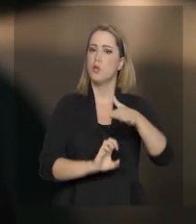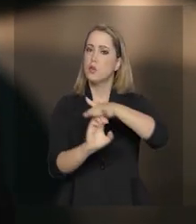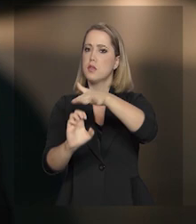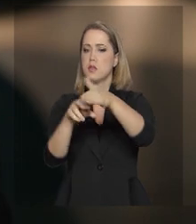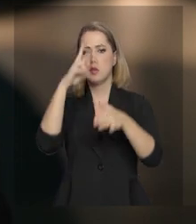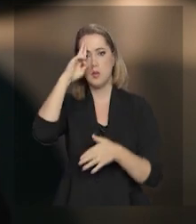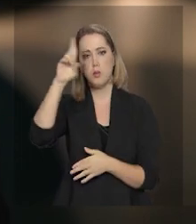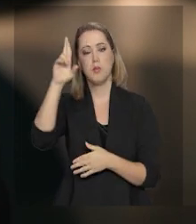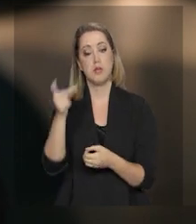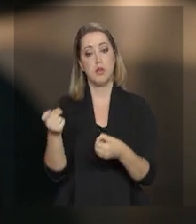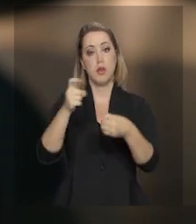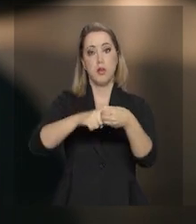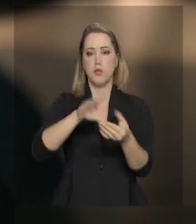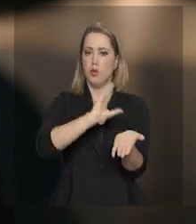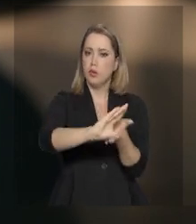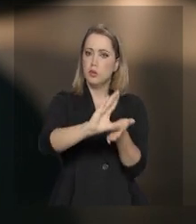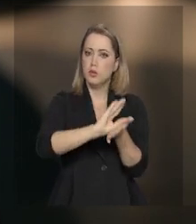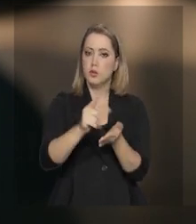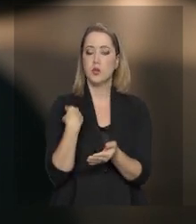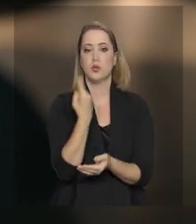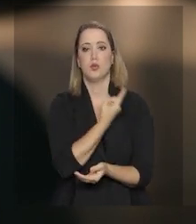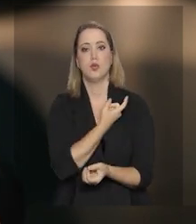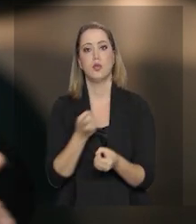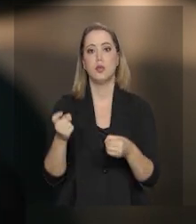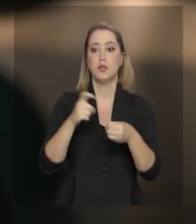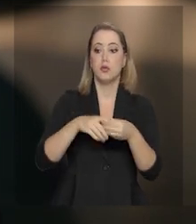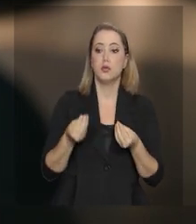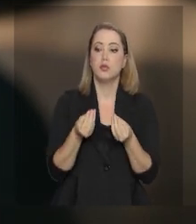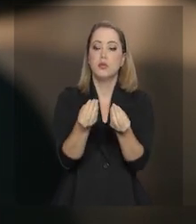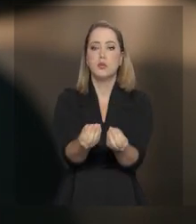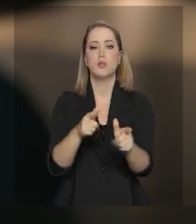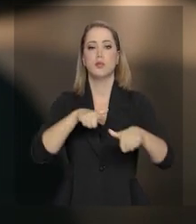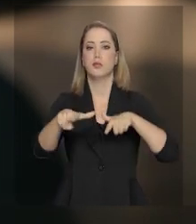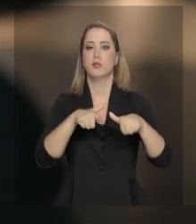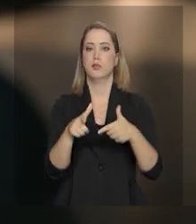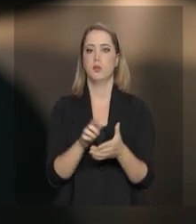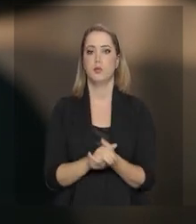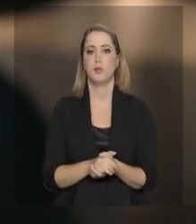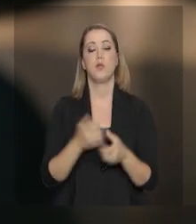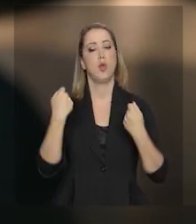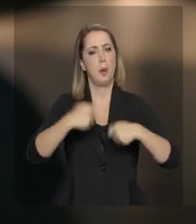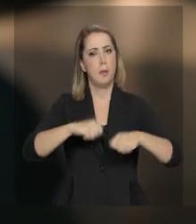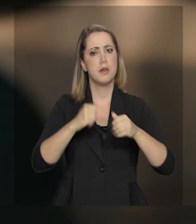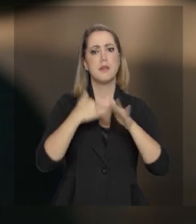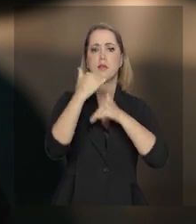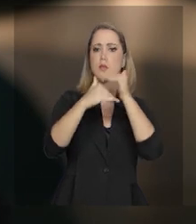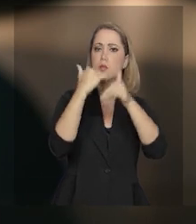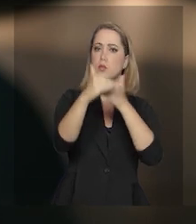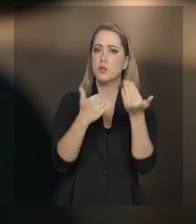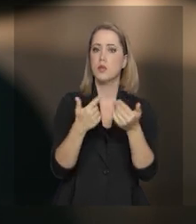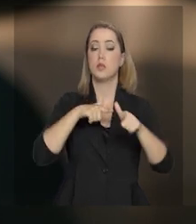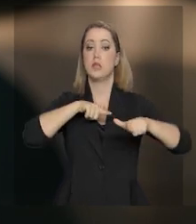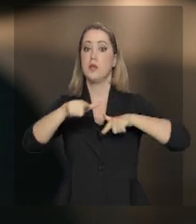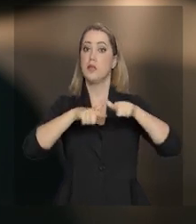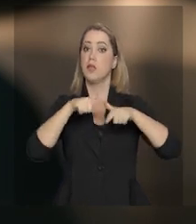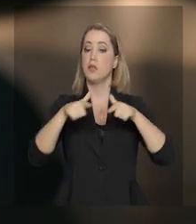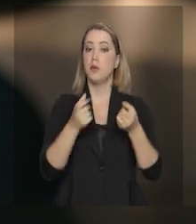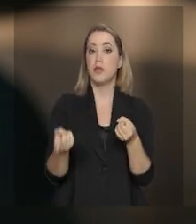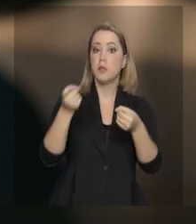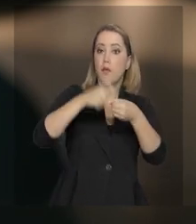Os empresários voltarão a investir e vamos recuperar os empregos perdidos. Precisamos. Precisamos crescer.